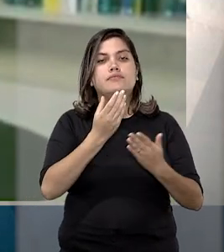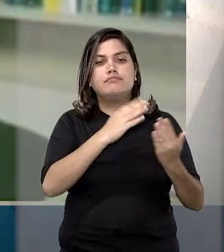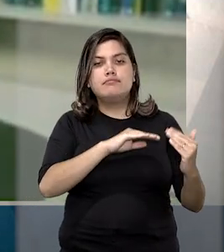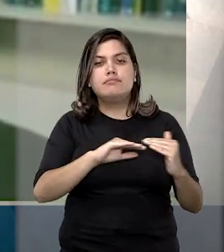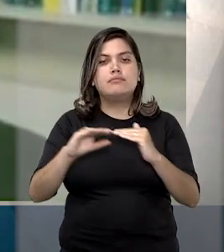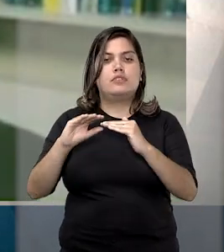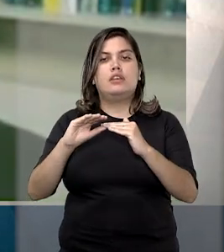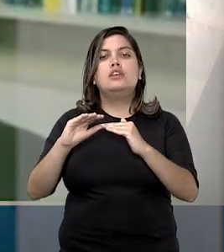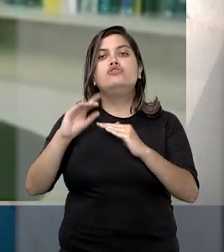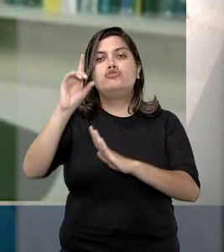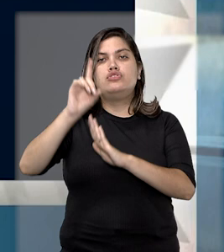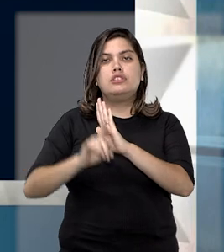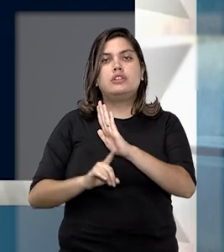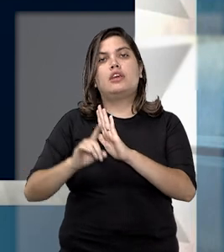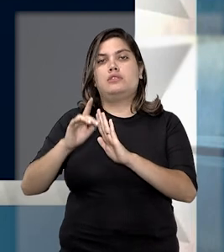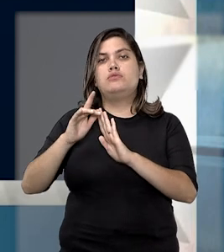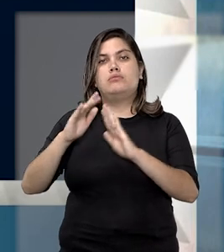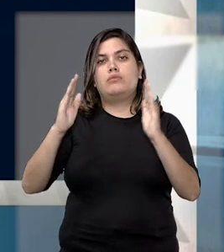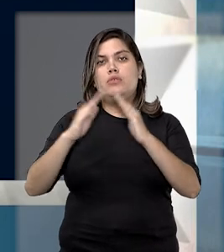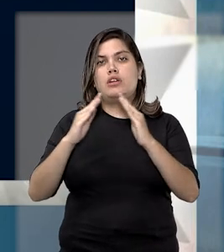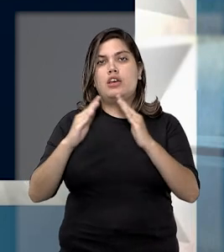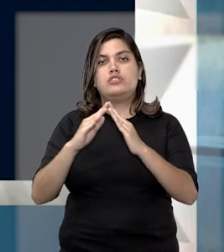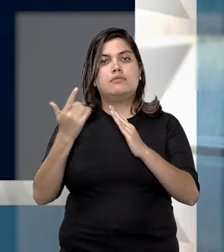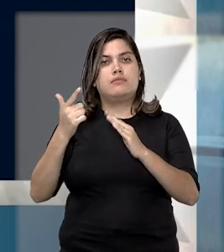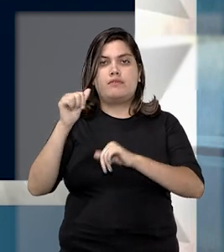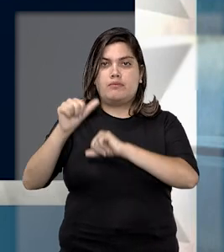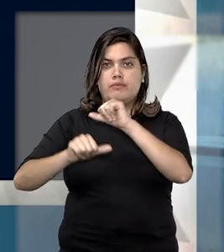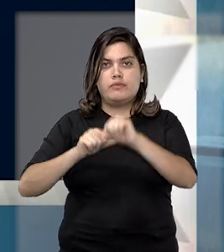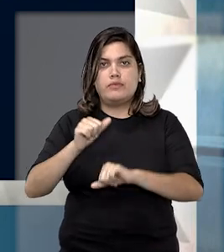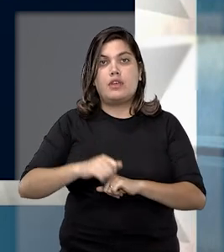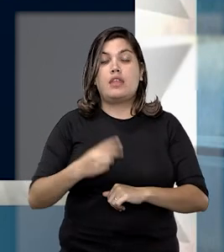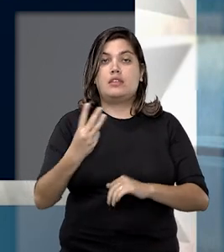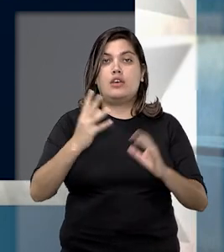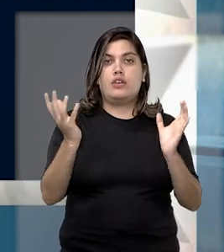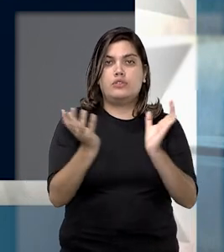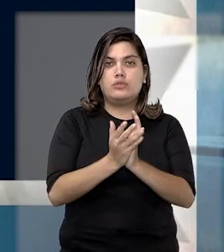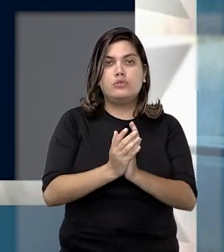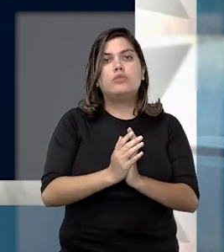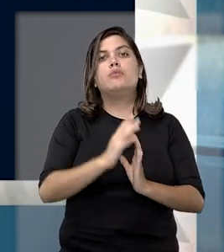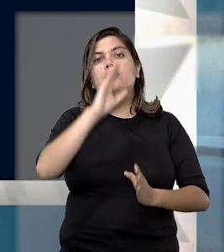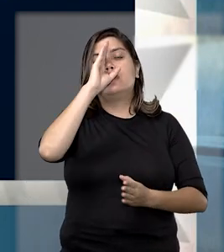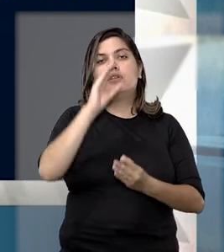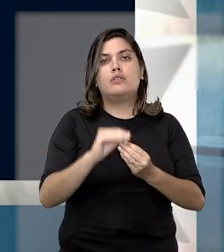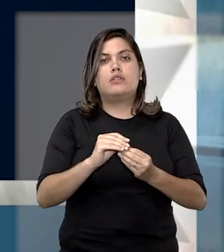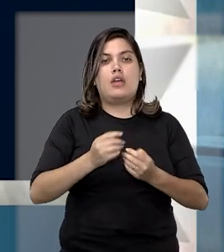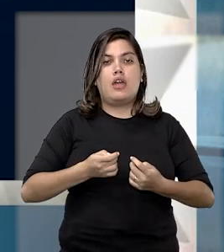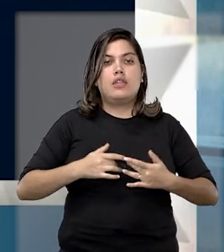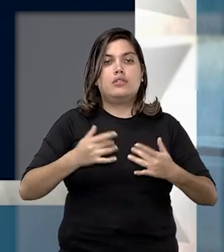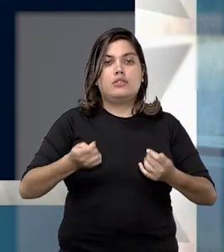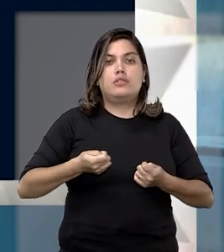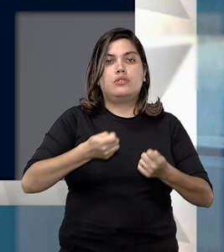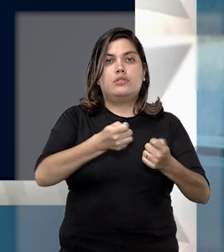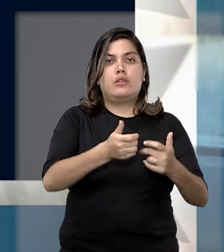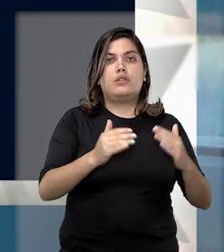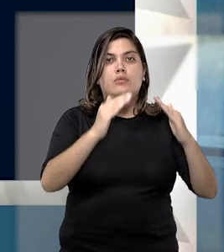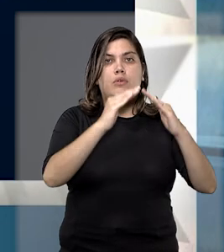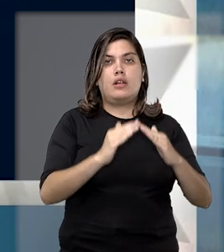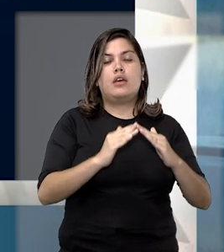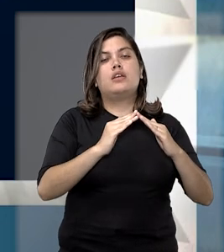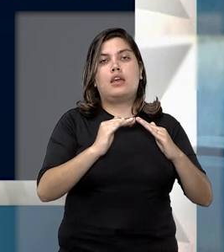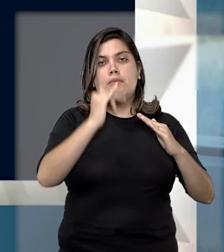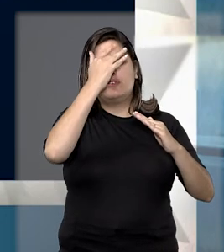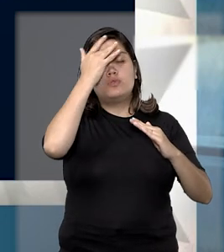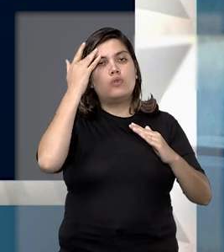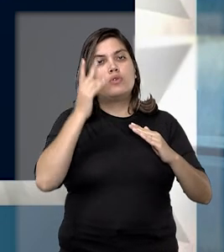de moradia inalterada. Desta forma, a terceira turma, por unanimidade, considerou que a doação do imóvel no qual a família